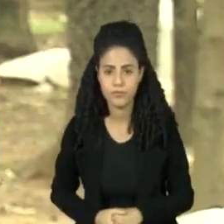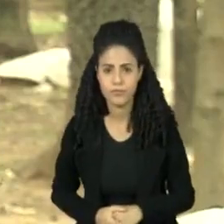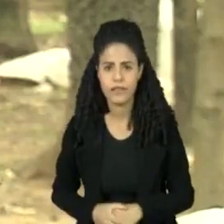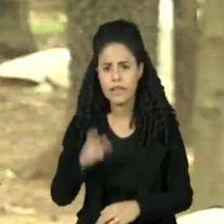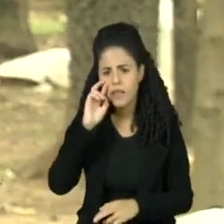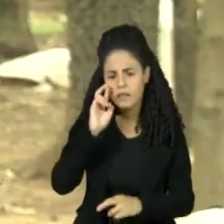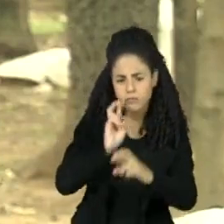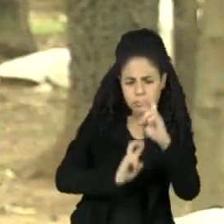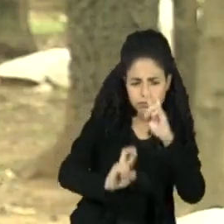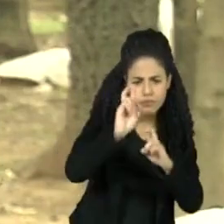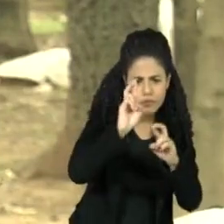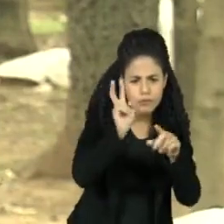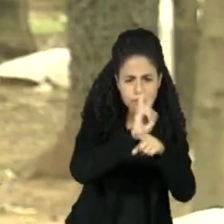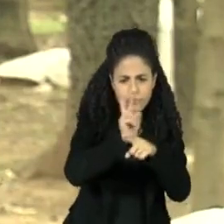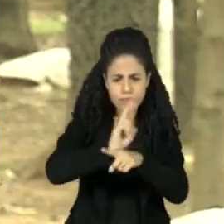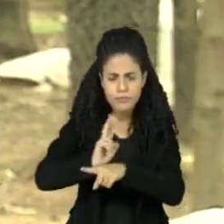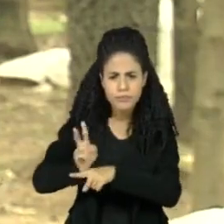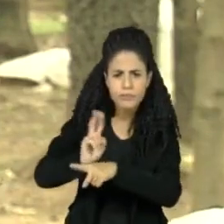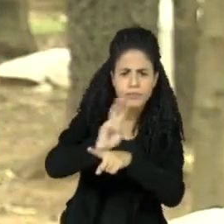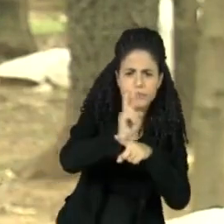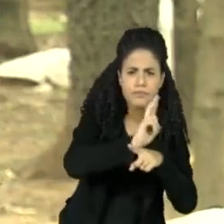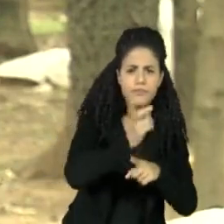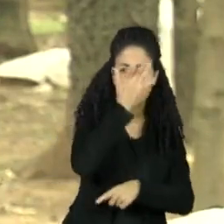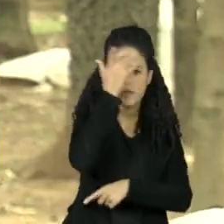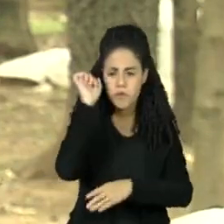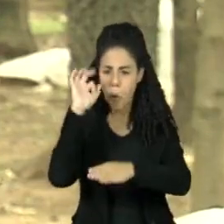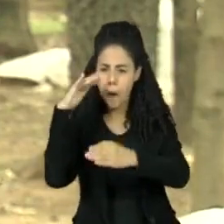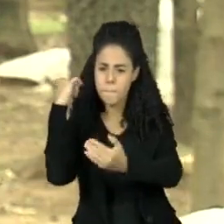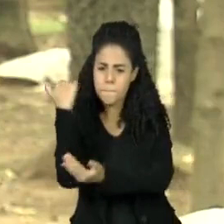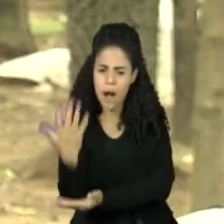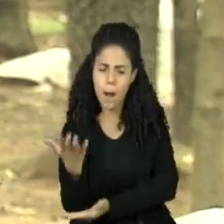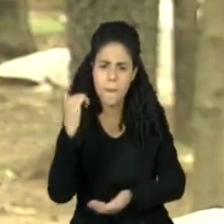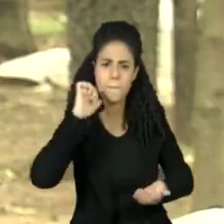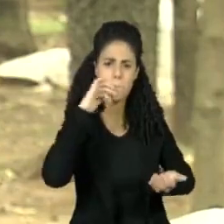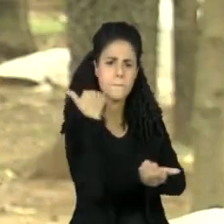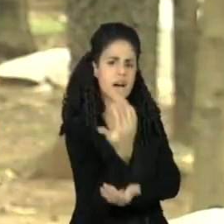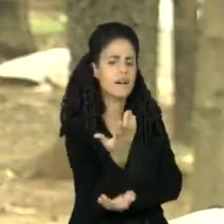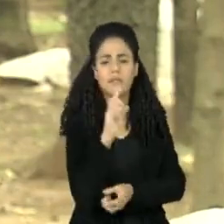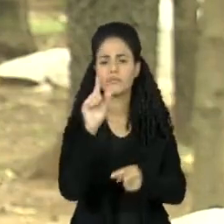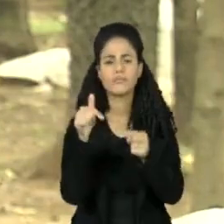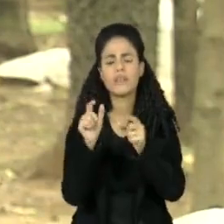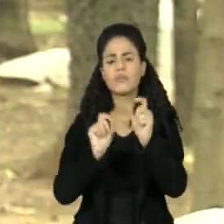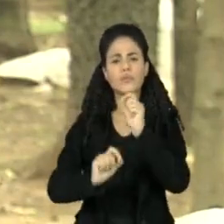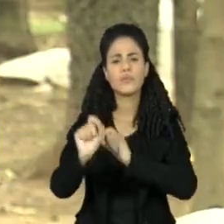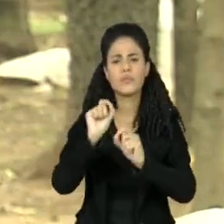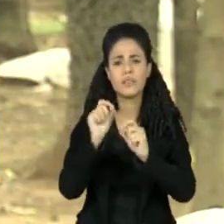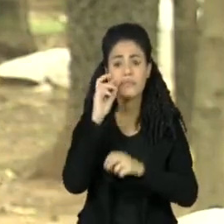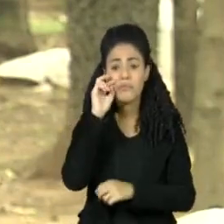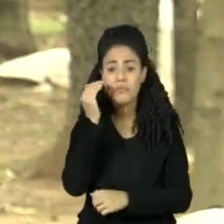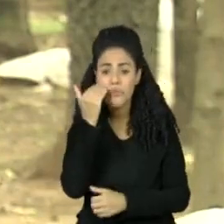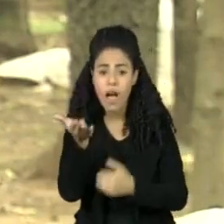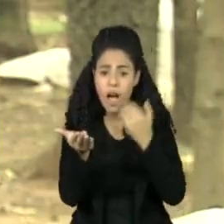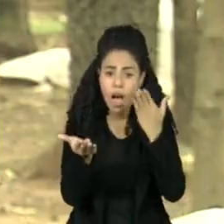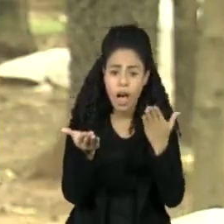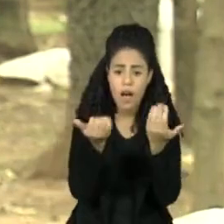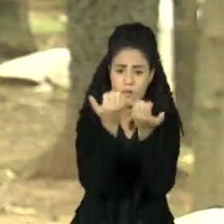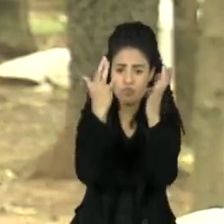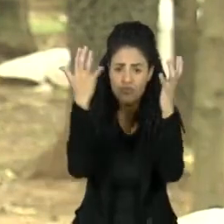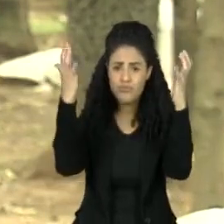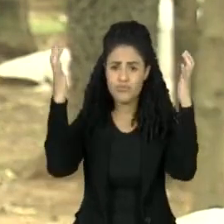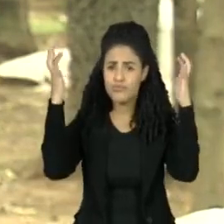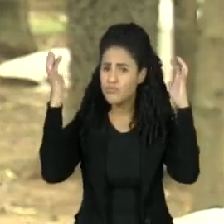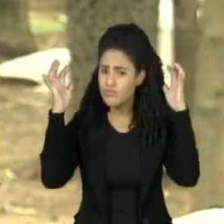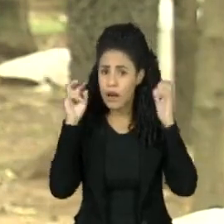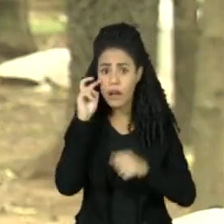fiscalização e certeza de impunidade a quem desmata ilegalmente são as grandes razões desse cenário drástico em que nos encontramos, segundo